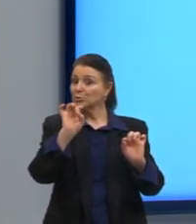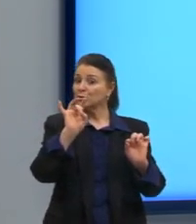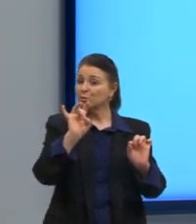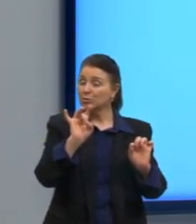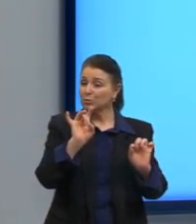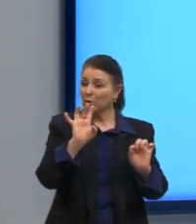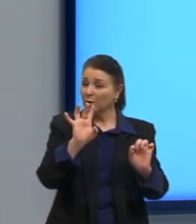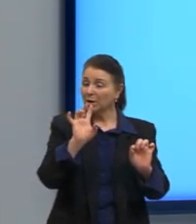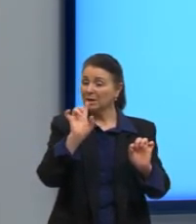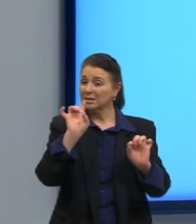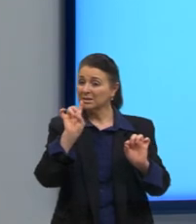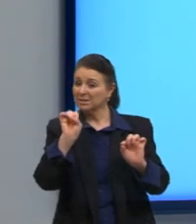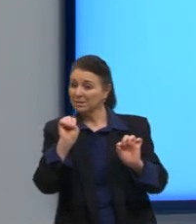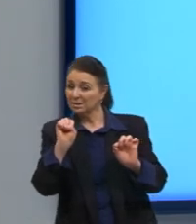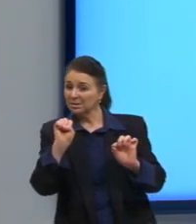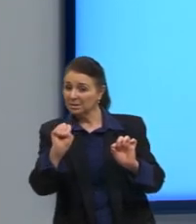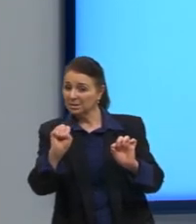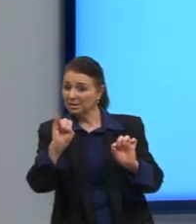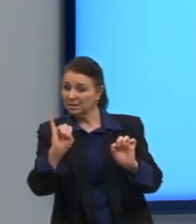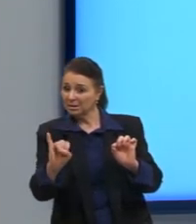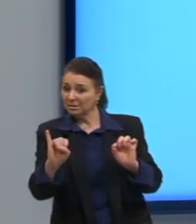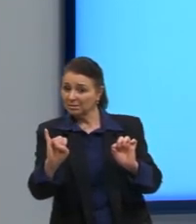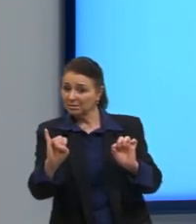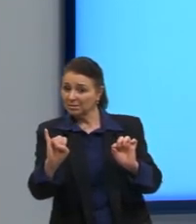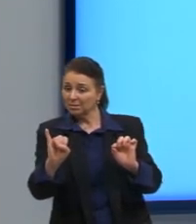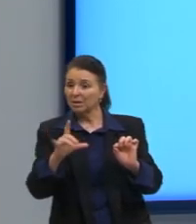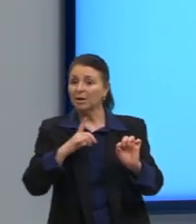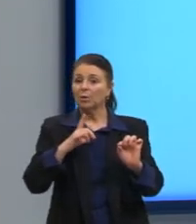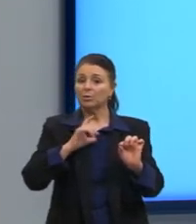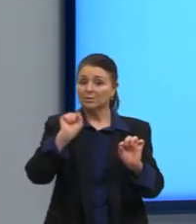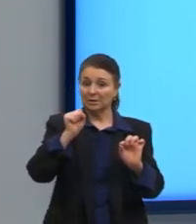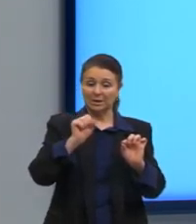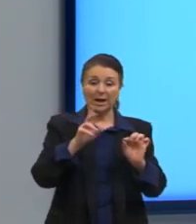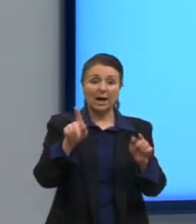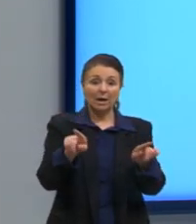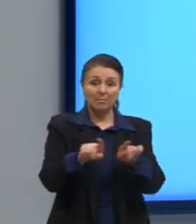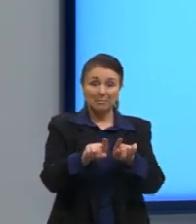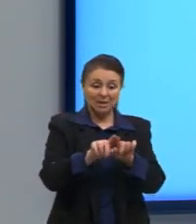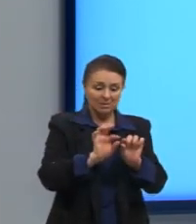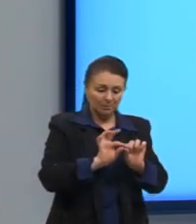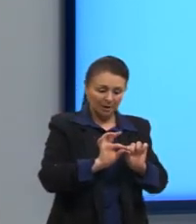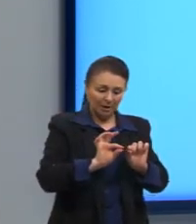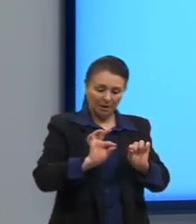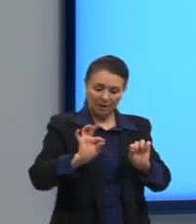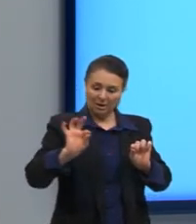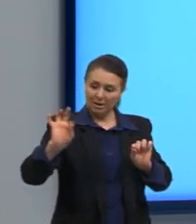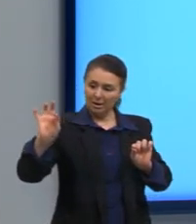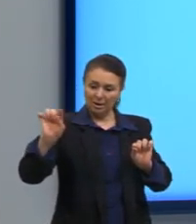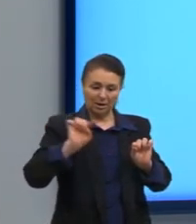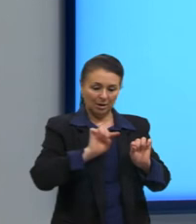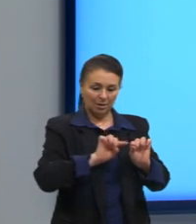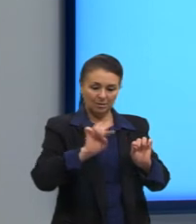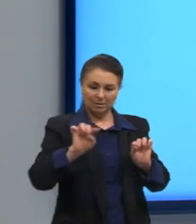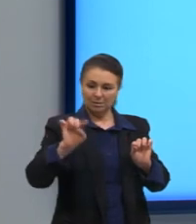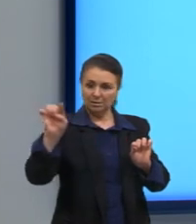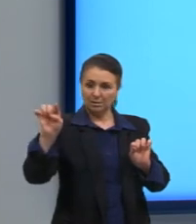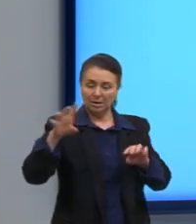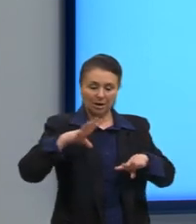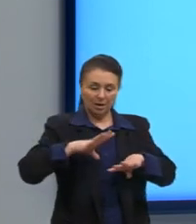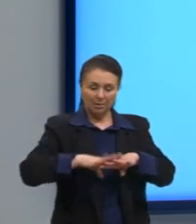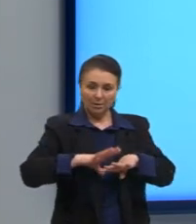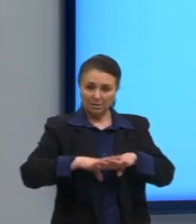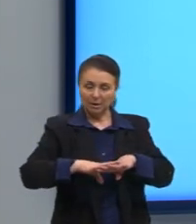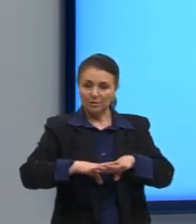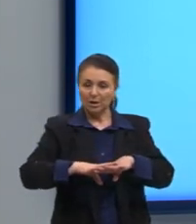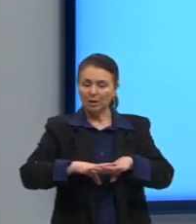eles estão alinhados quando eles pertencem à mesma reta, tá? E a gente tem, então, na matemática como verificar